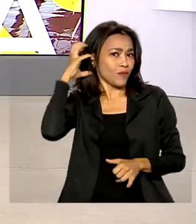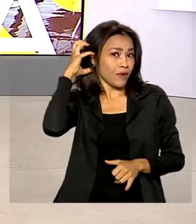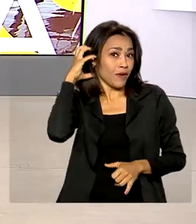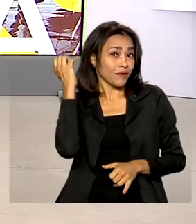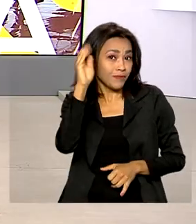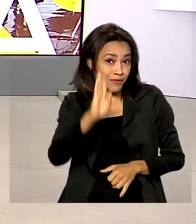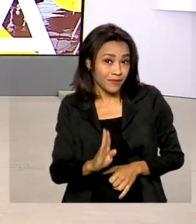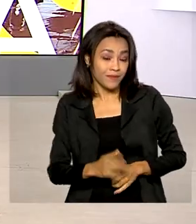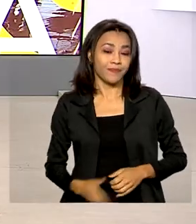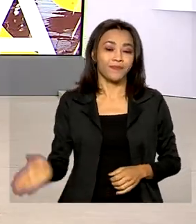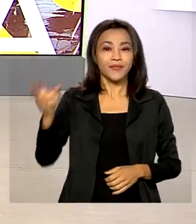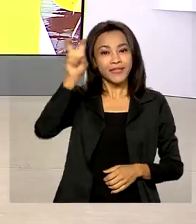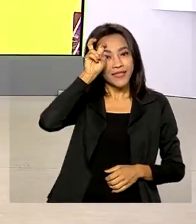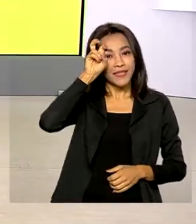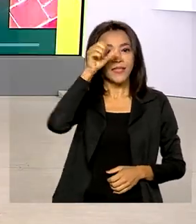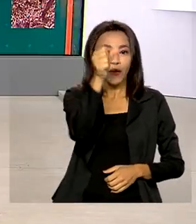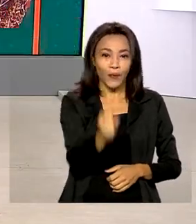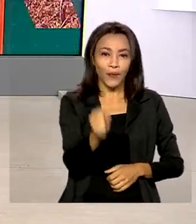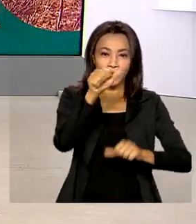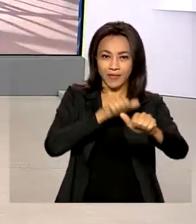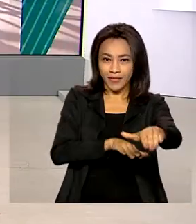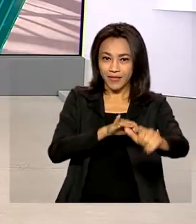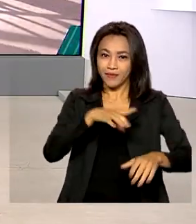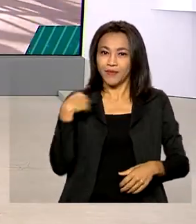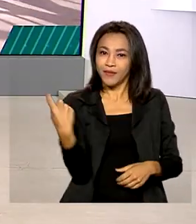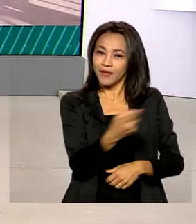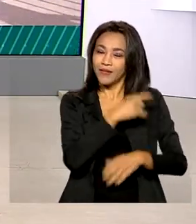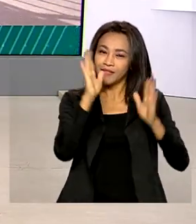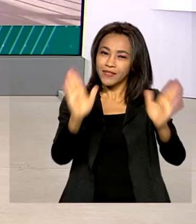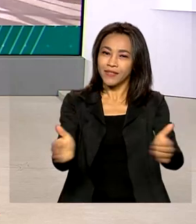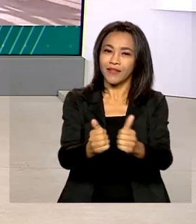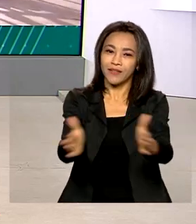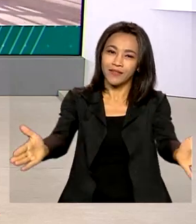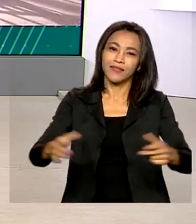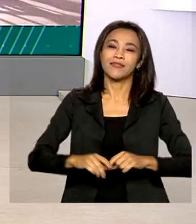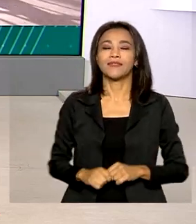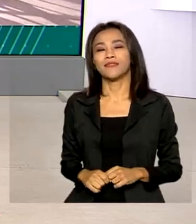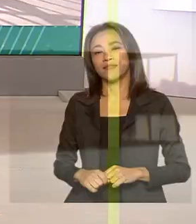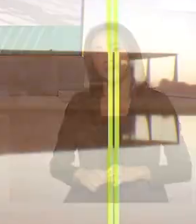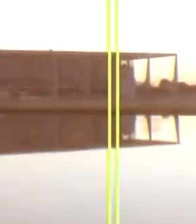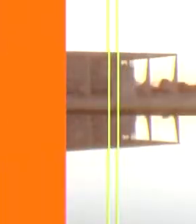Quinta-feira, 8 de setembro, o Brasil em Dia já está no ar.